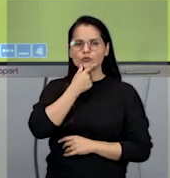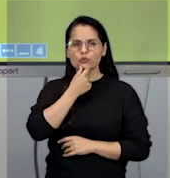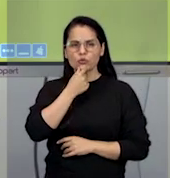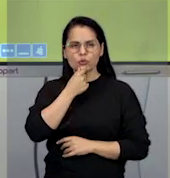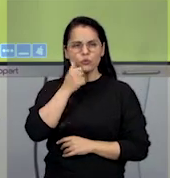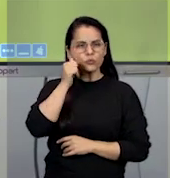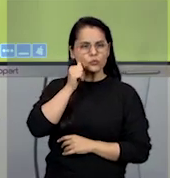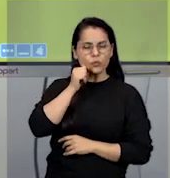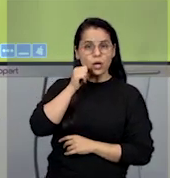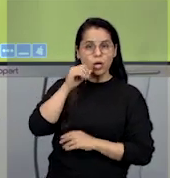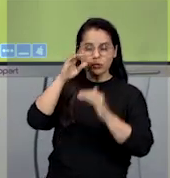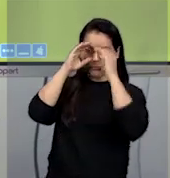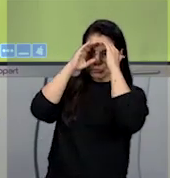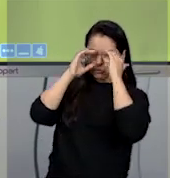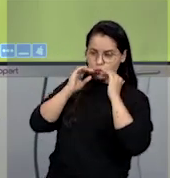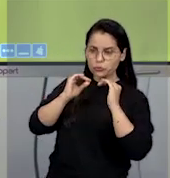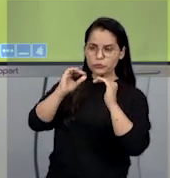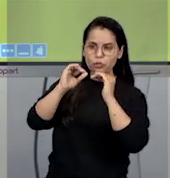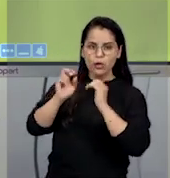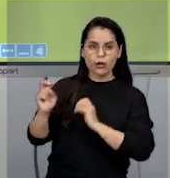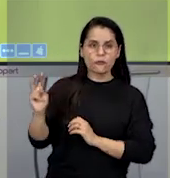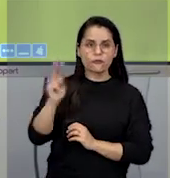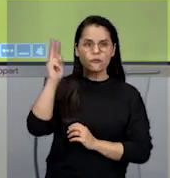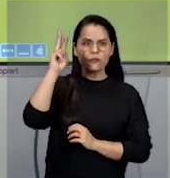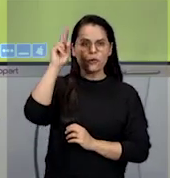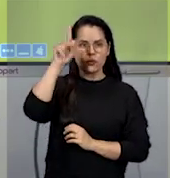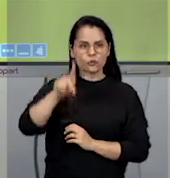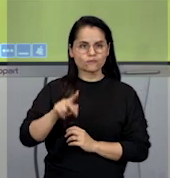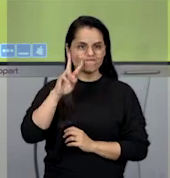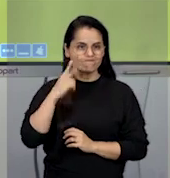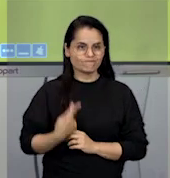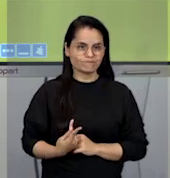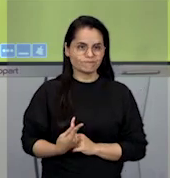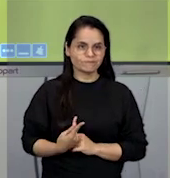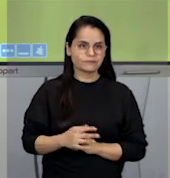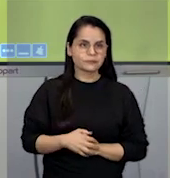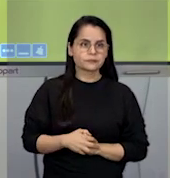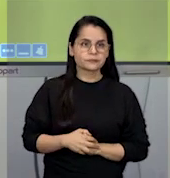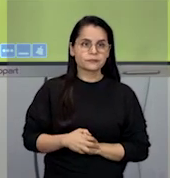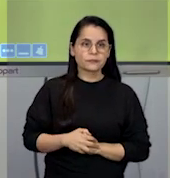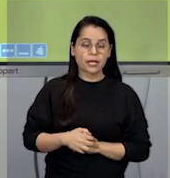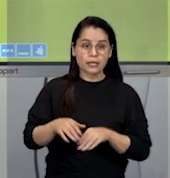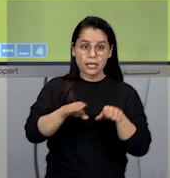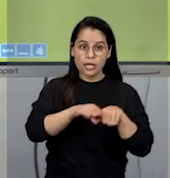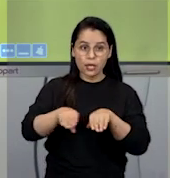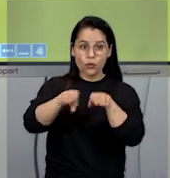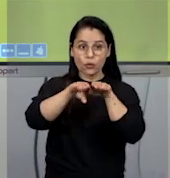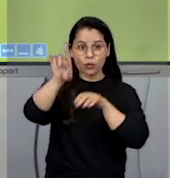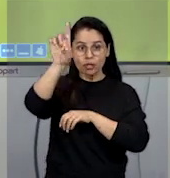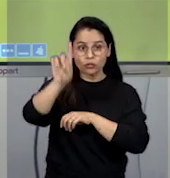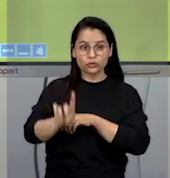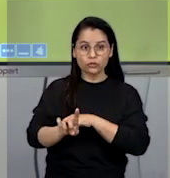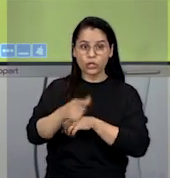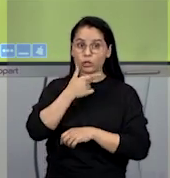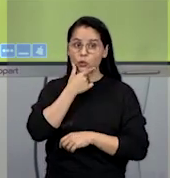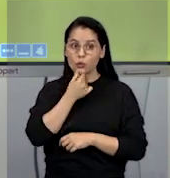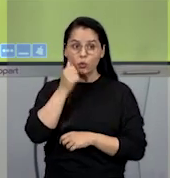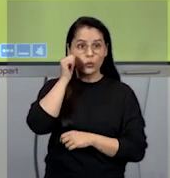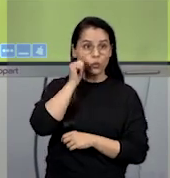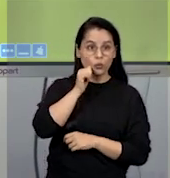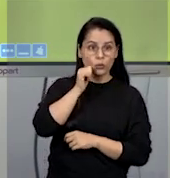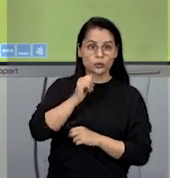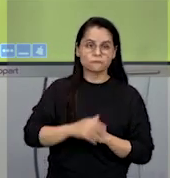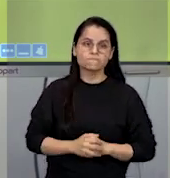na dignidade e valor da pessoa humana, na igualdade de direitos entre homens e mulheres,